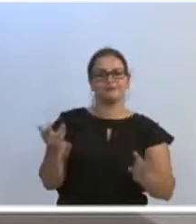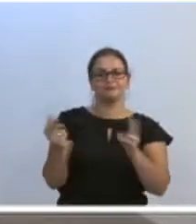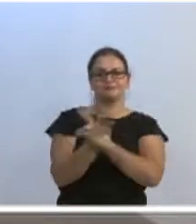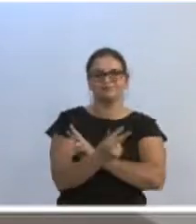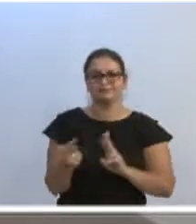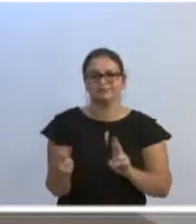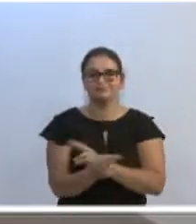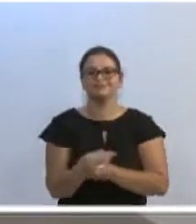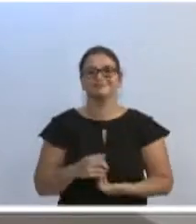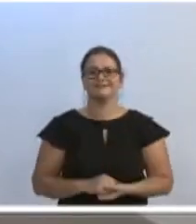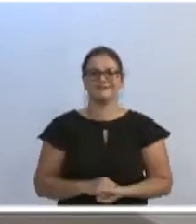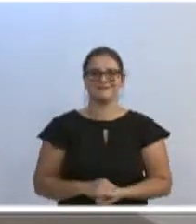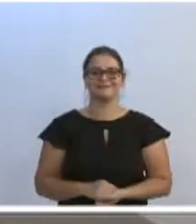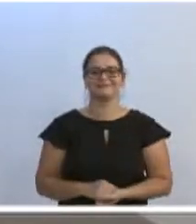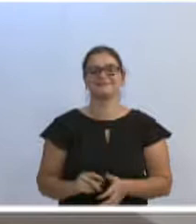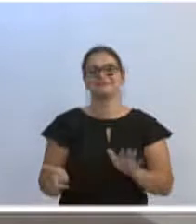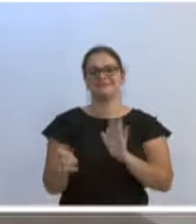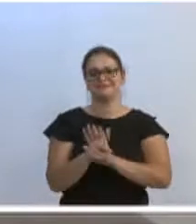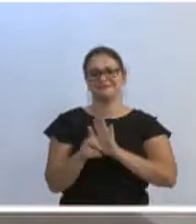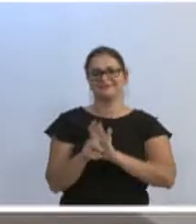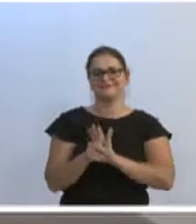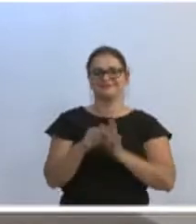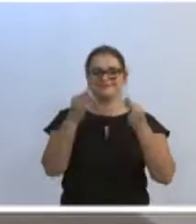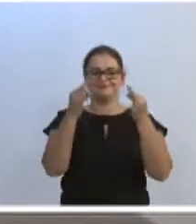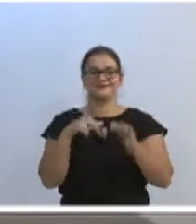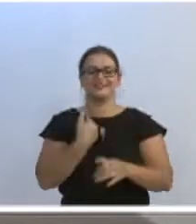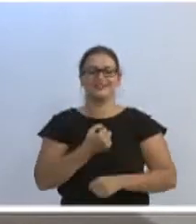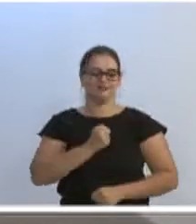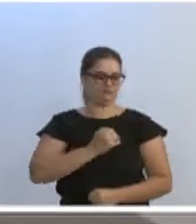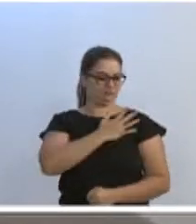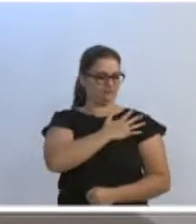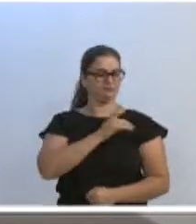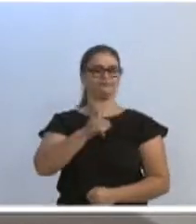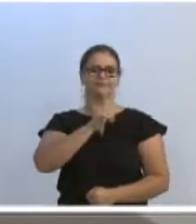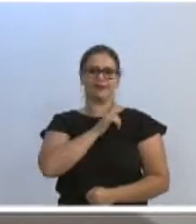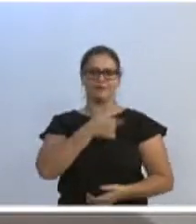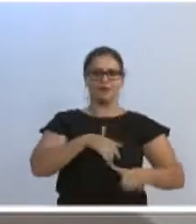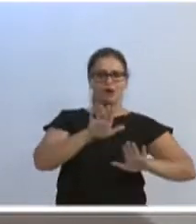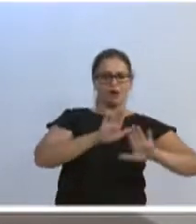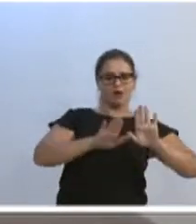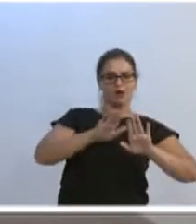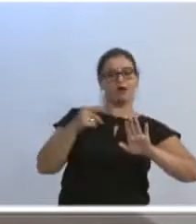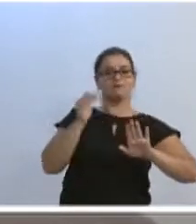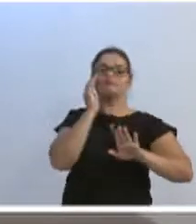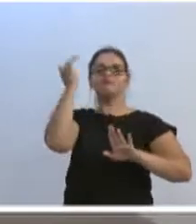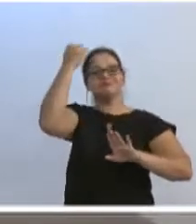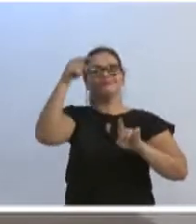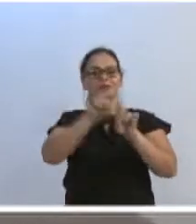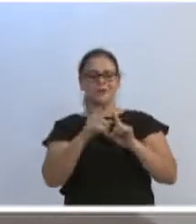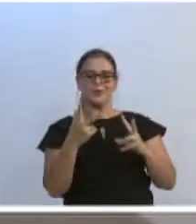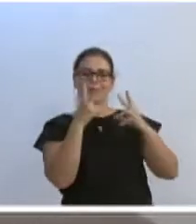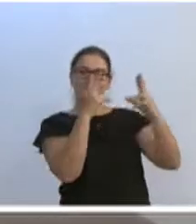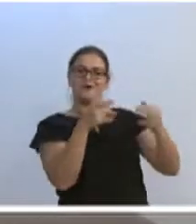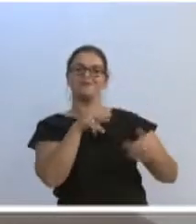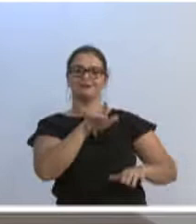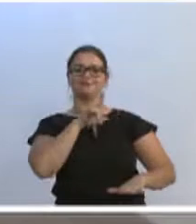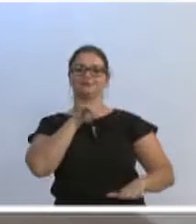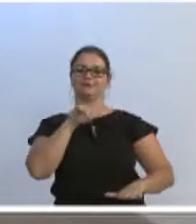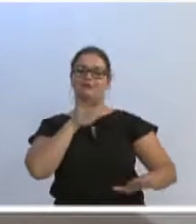transição harmônica, e eu tenho certeza que o mesmo cuidado que o Napoleão teve, o Mário vai ter esse cuidado muito atencioso aqui no